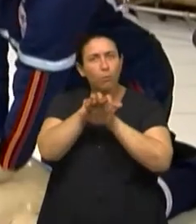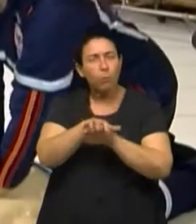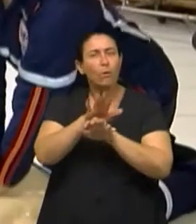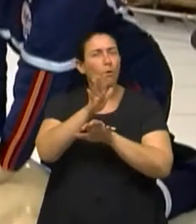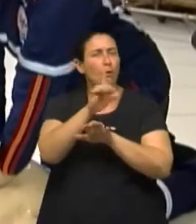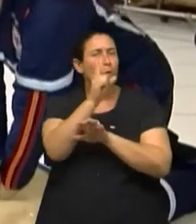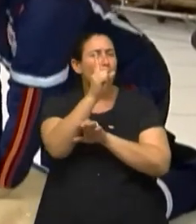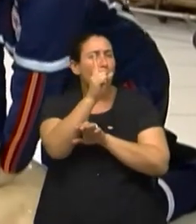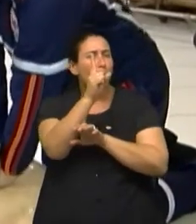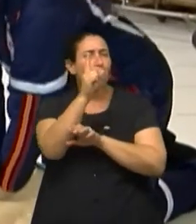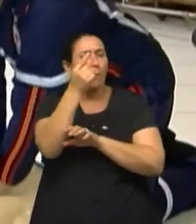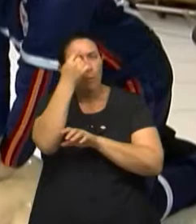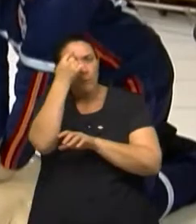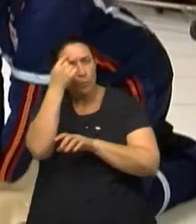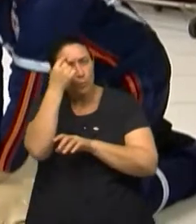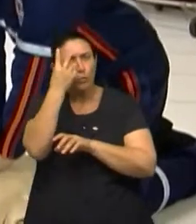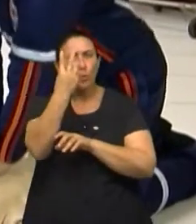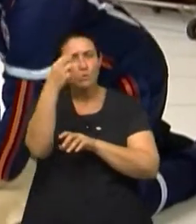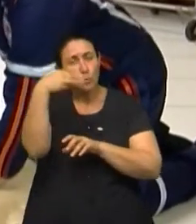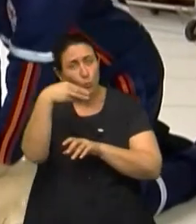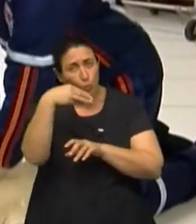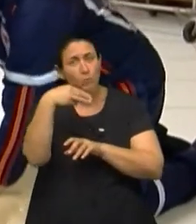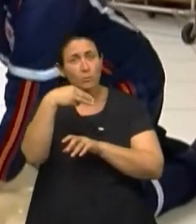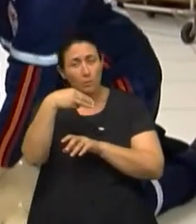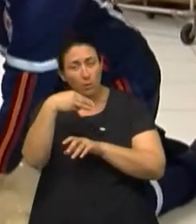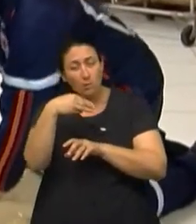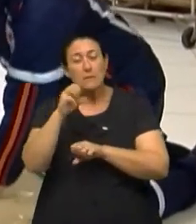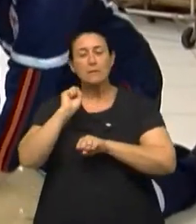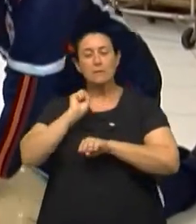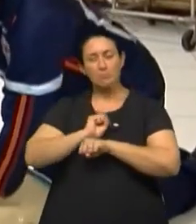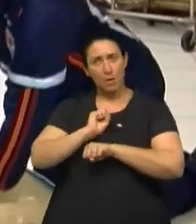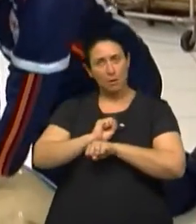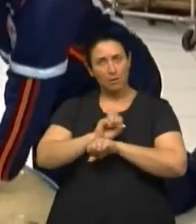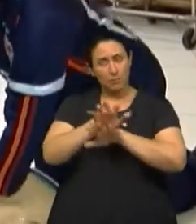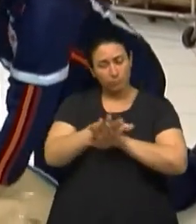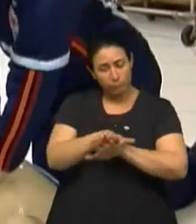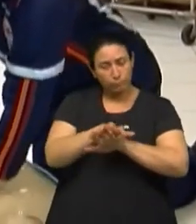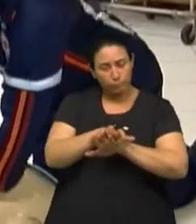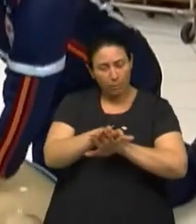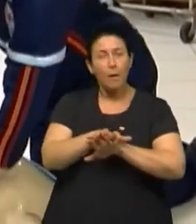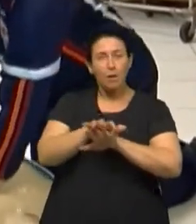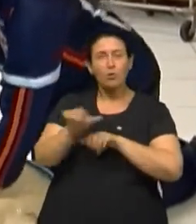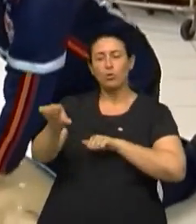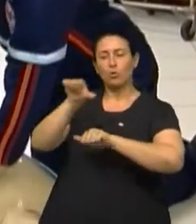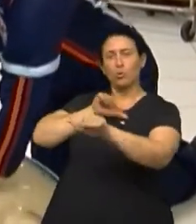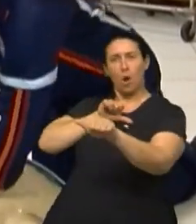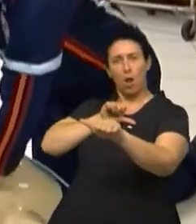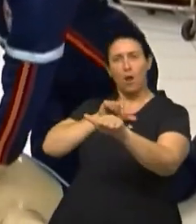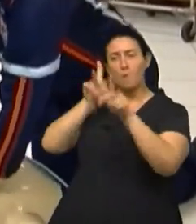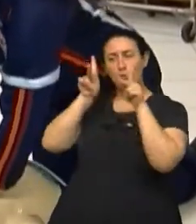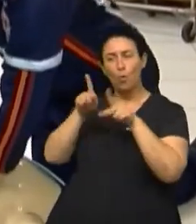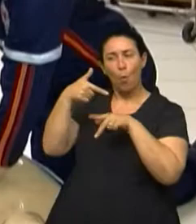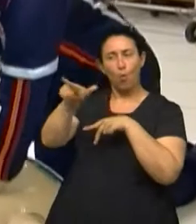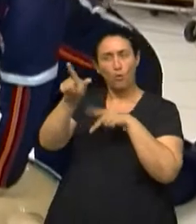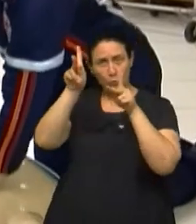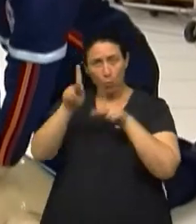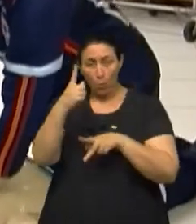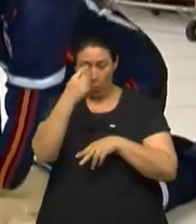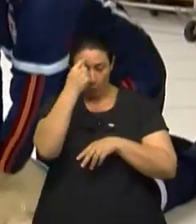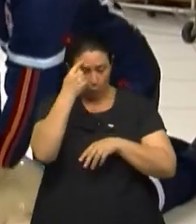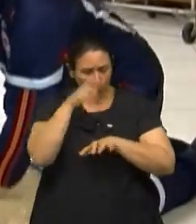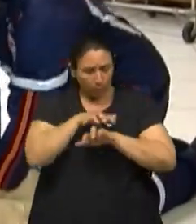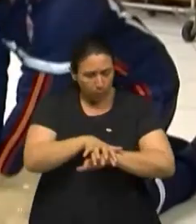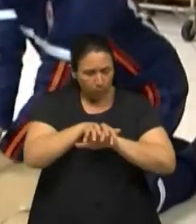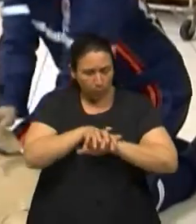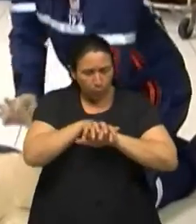minutos, ele vai cansar. E está indicado a troca de quem faz a compressão, tá? Então, quem vai fazer a compressão, se